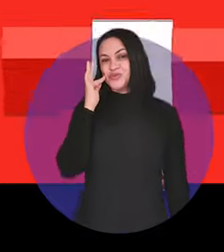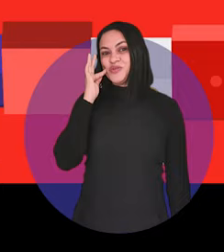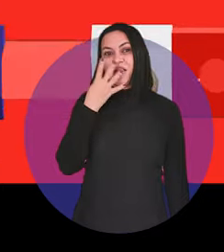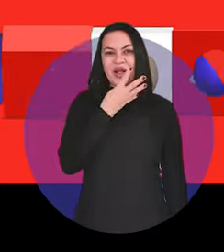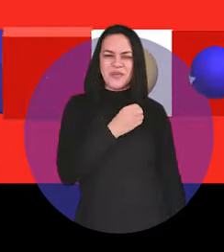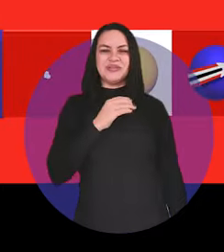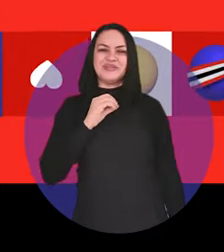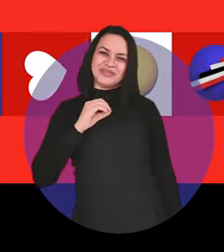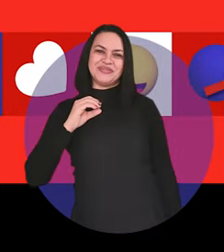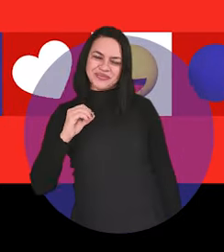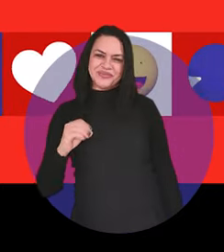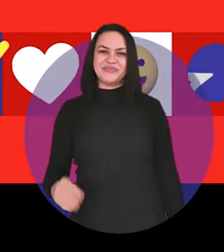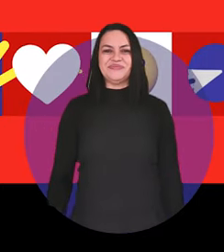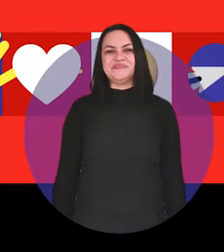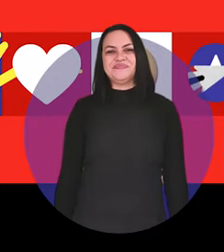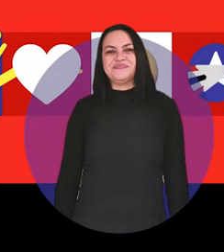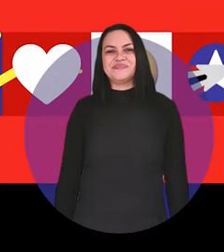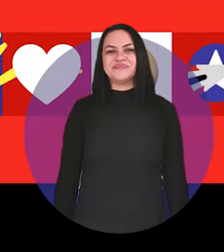Dino. É 400.